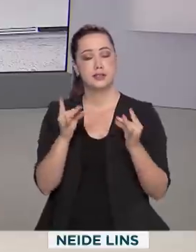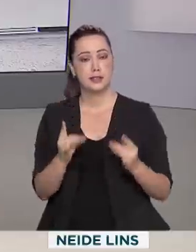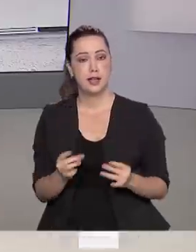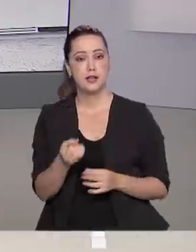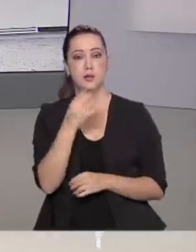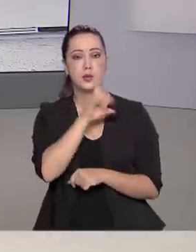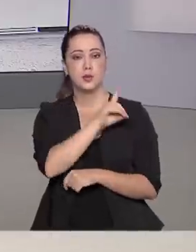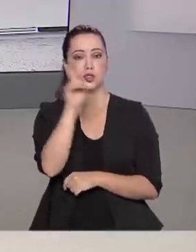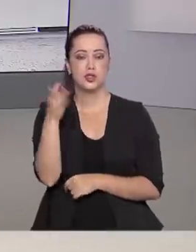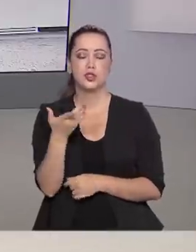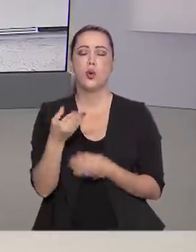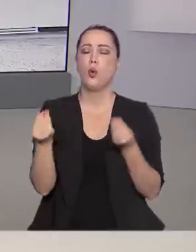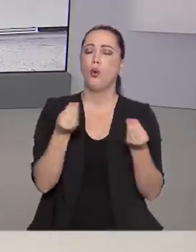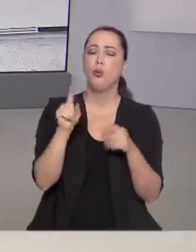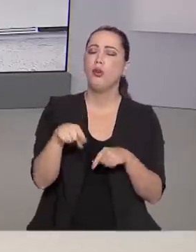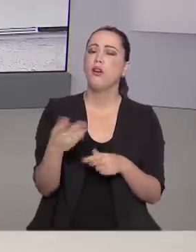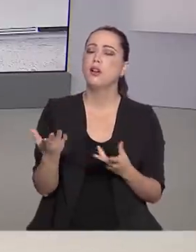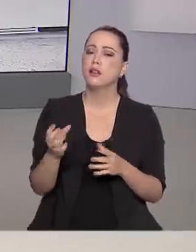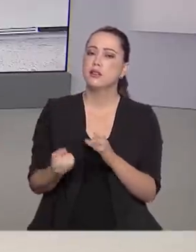que fica essa nova estrutura?